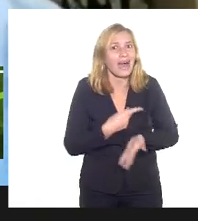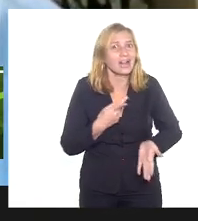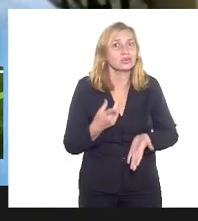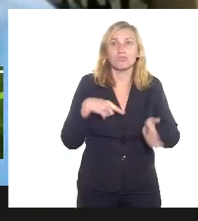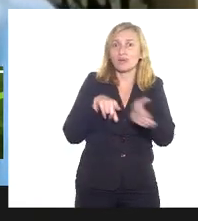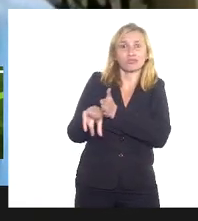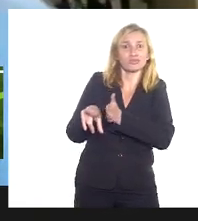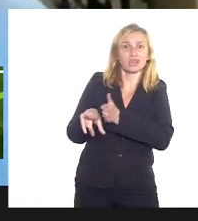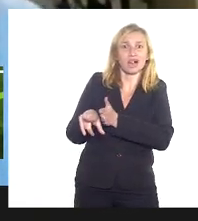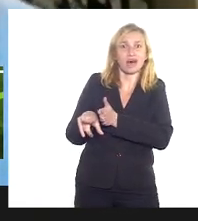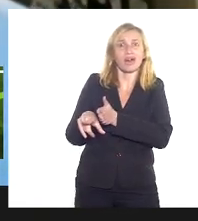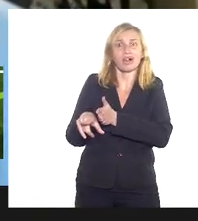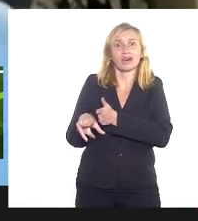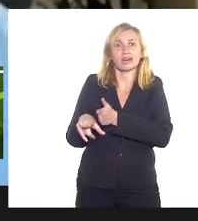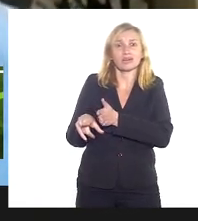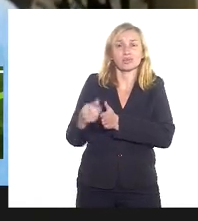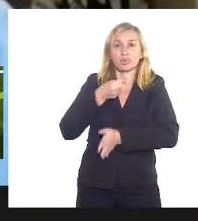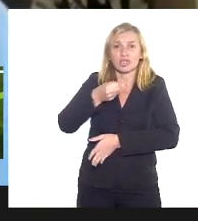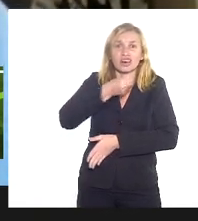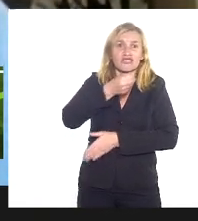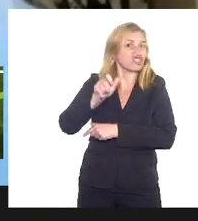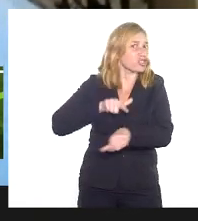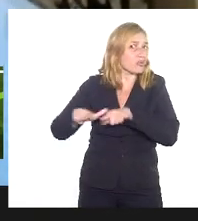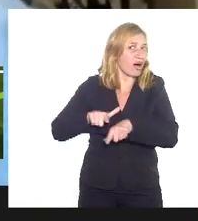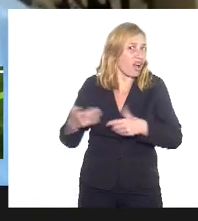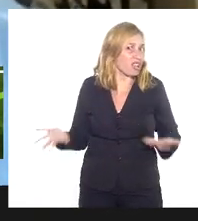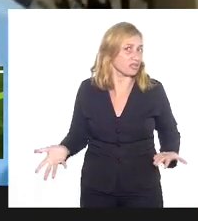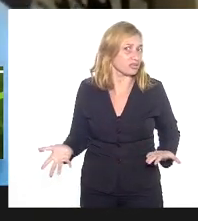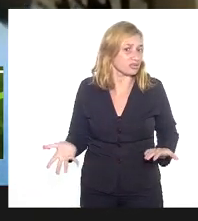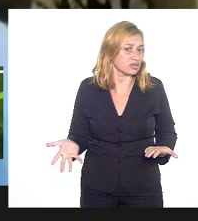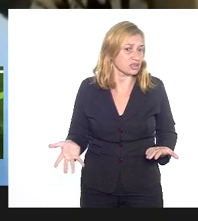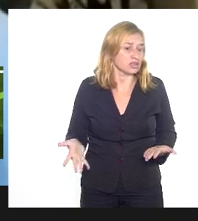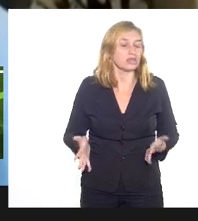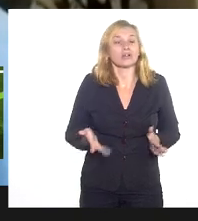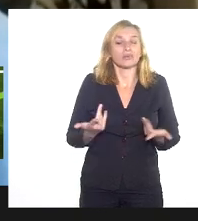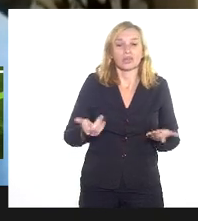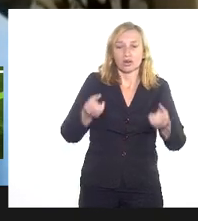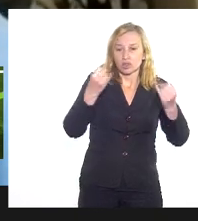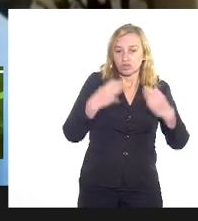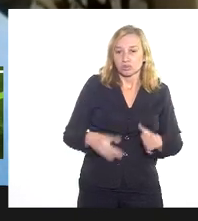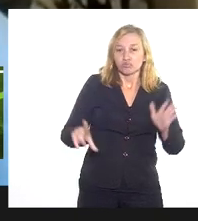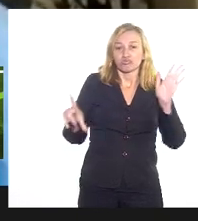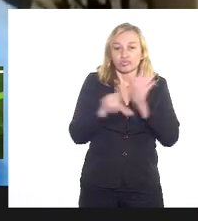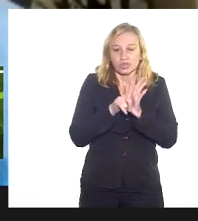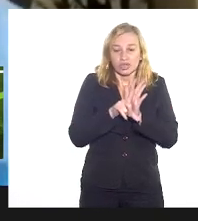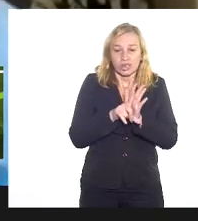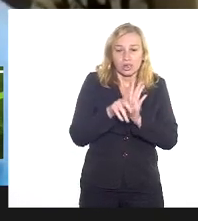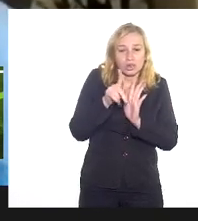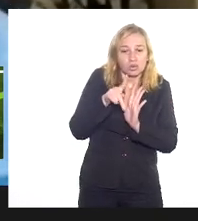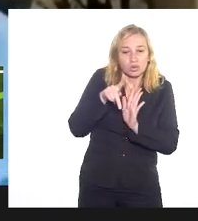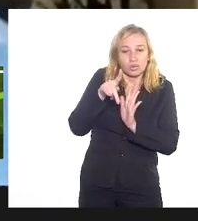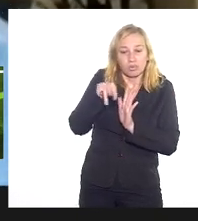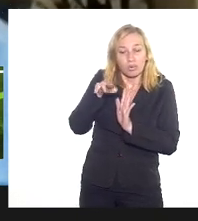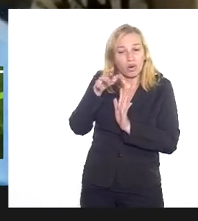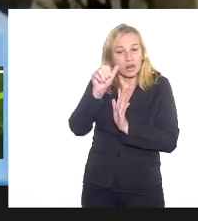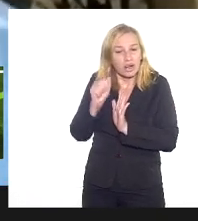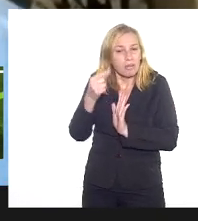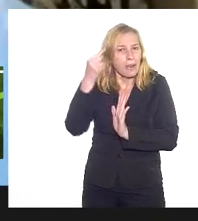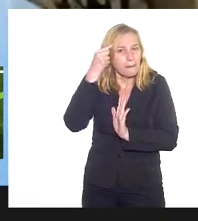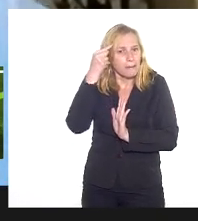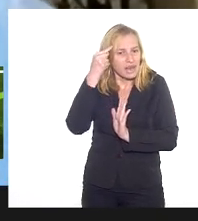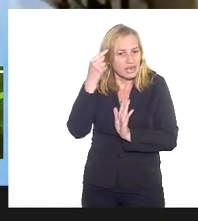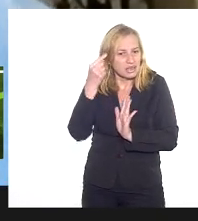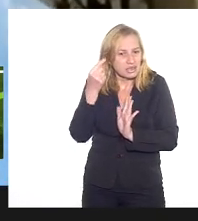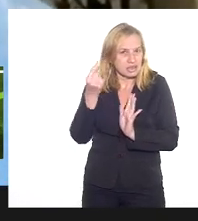a própria Teaju falou muito sobre isso. Quando eu instituí por lei um programa Pense o que quiser, mas respeite a minha